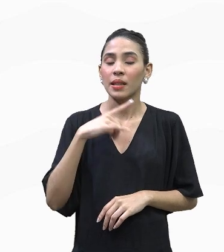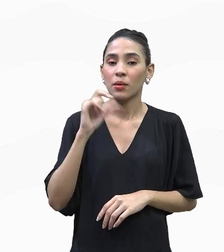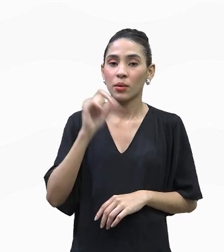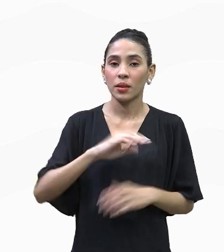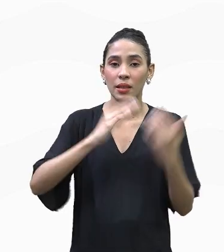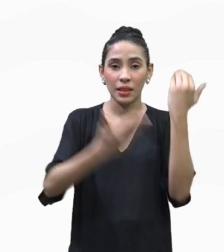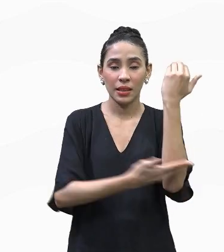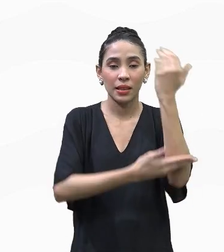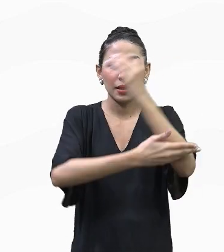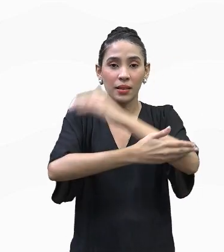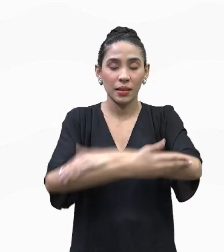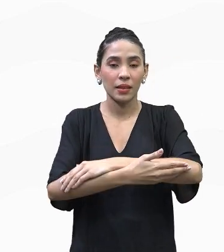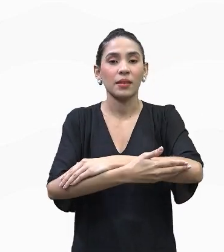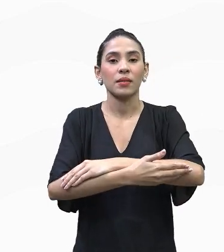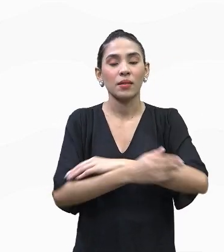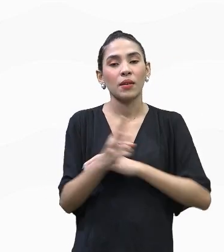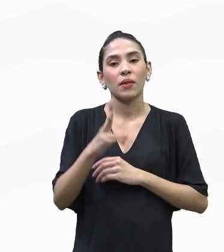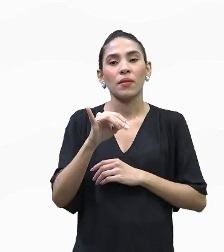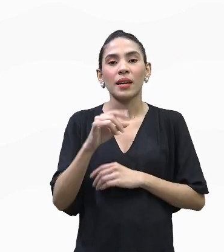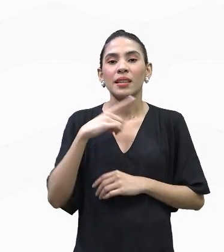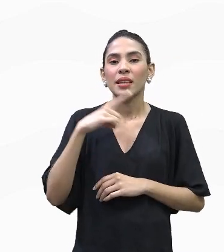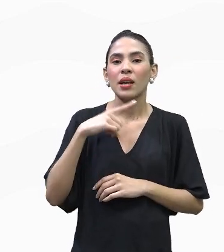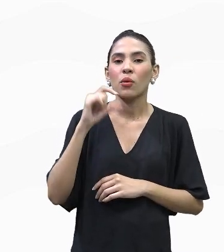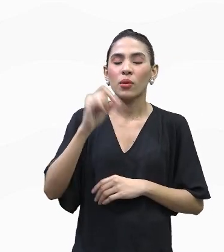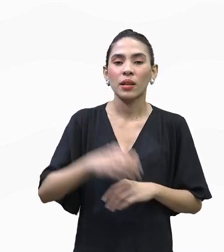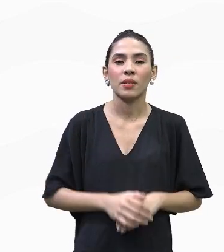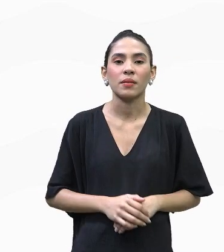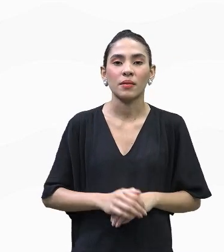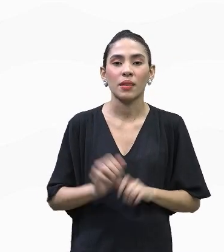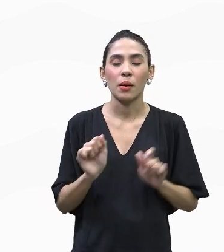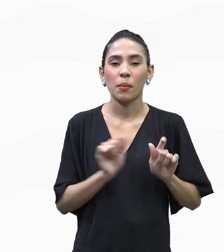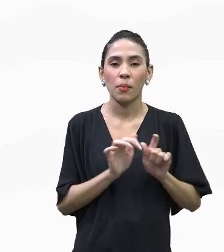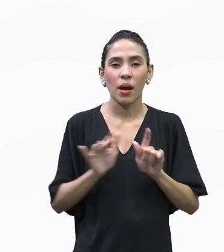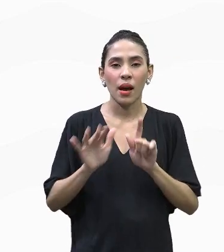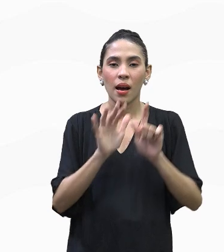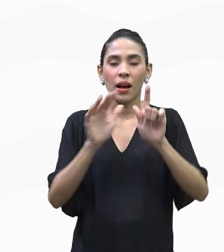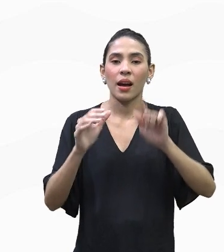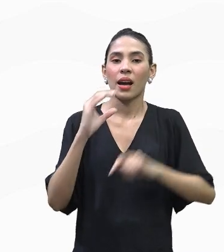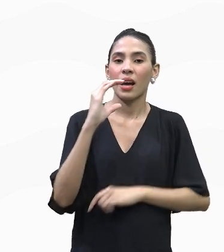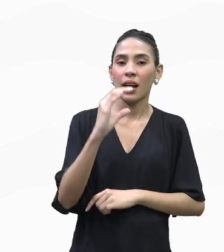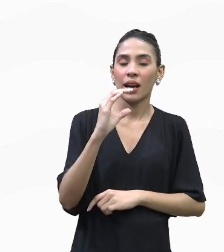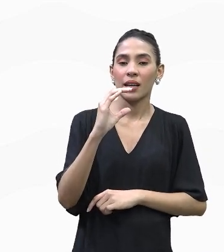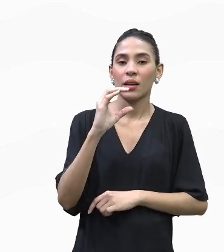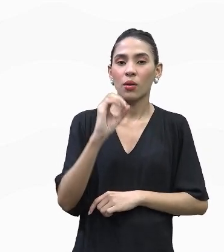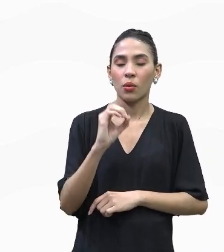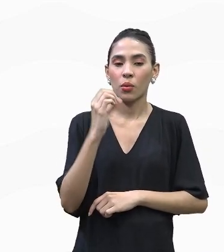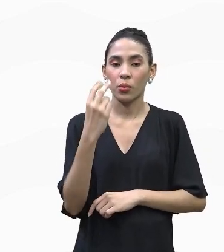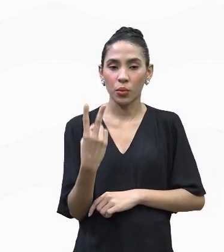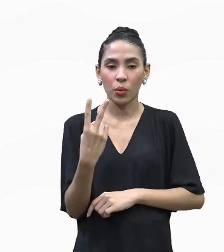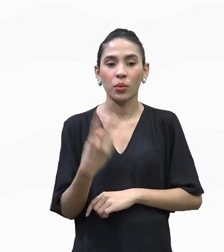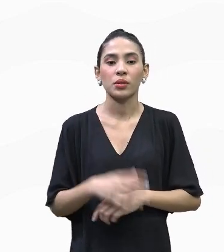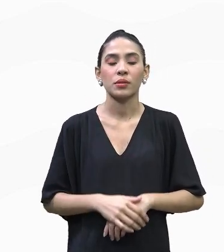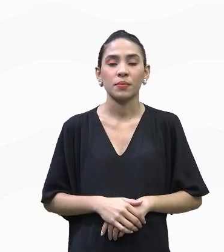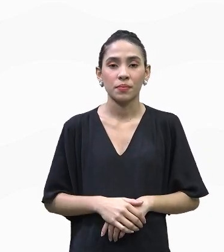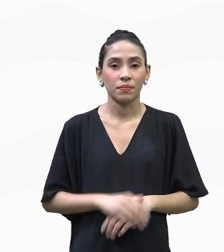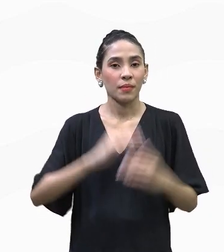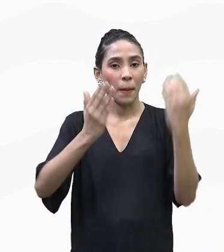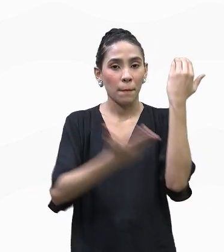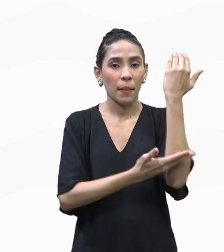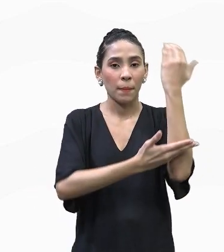desmatamento da floresta, vai haver cada vez mais liberação de carbono que essa mesma floresta acaba, então,